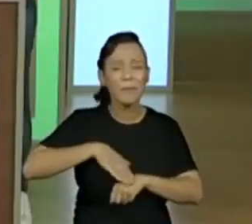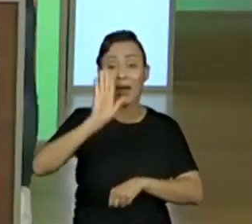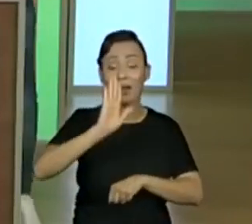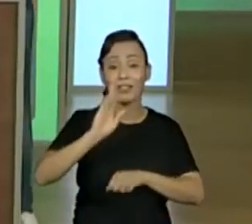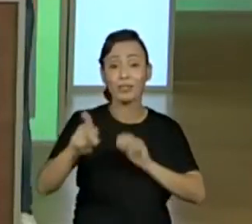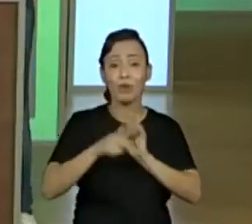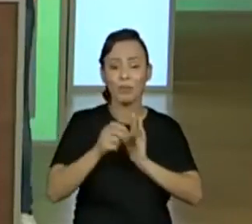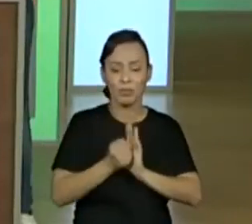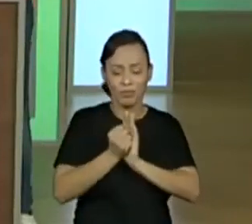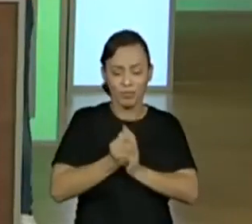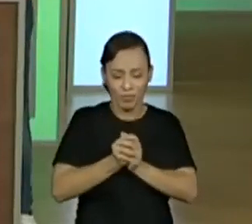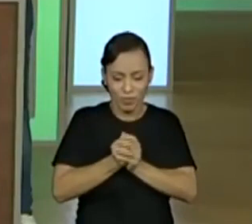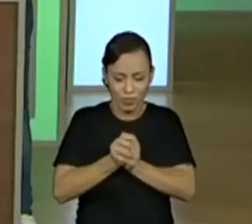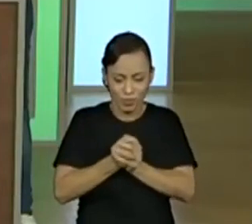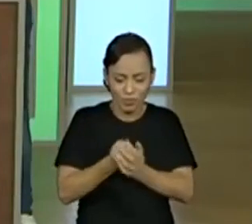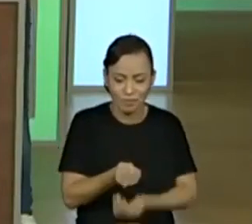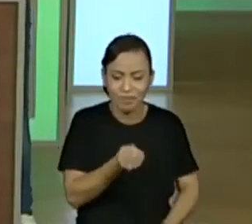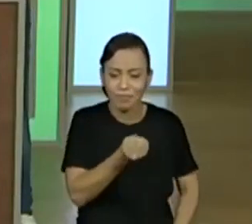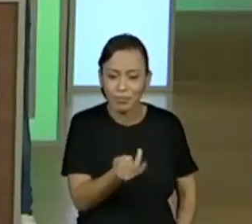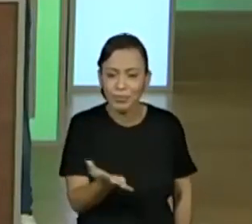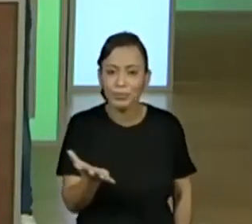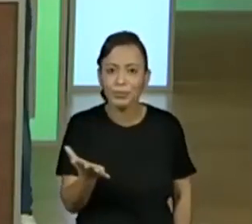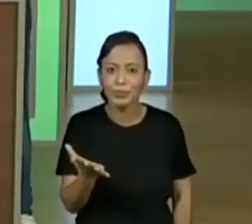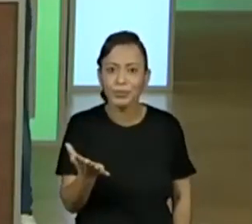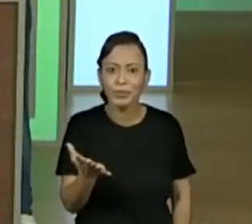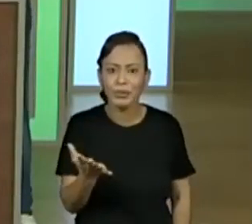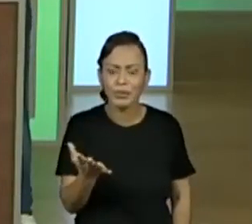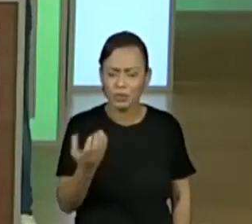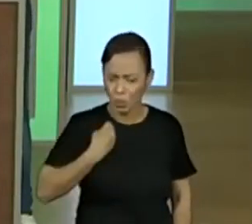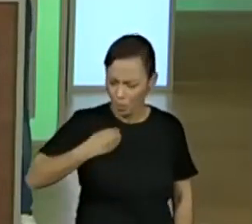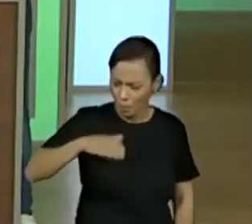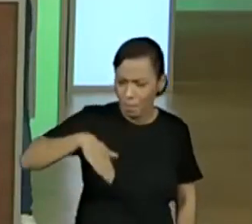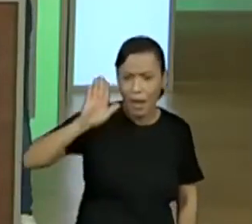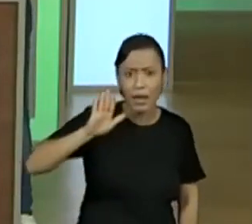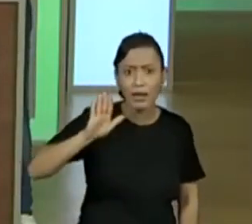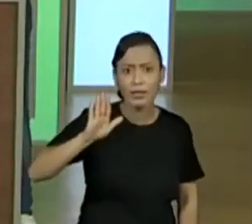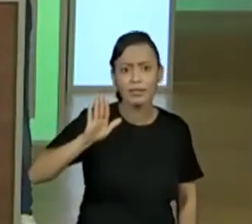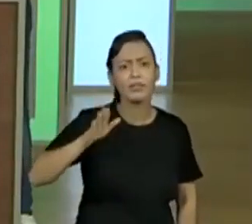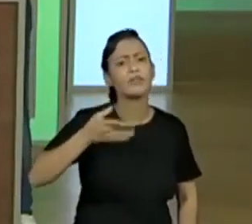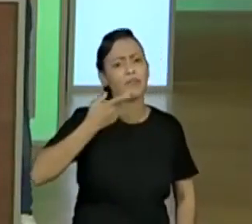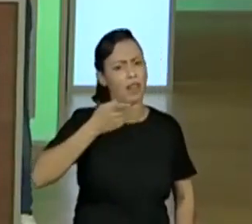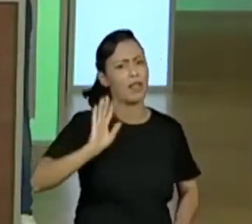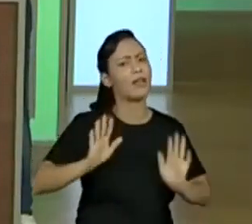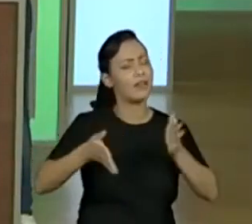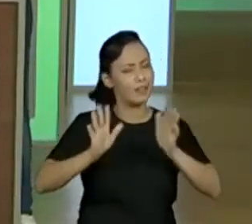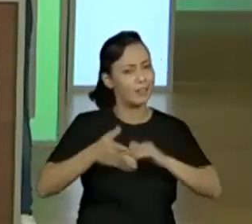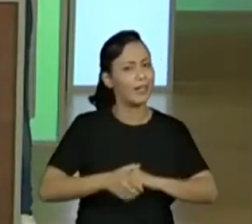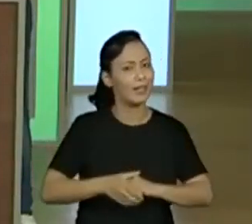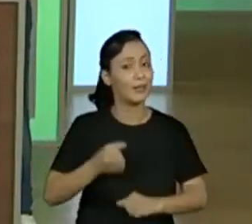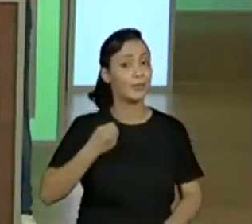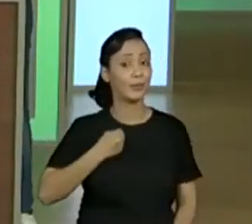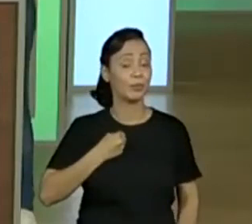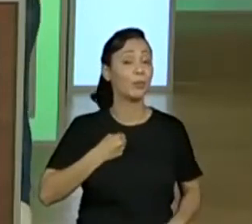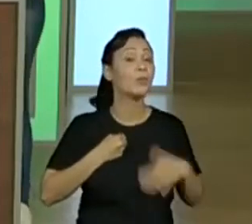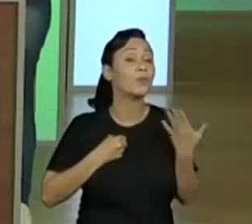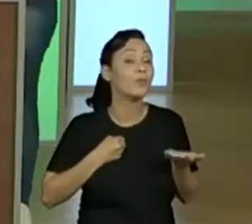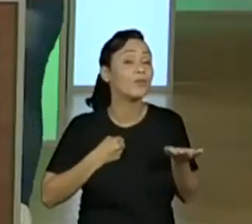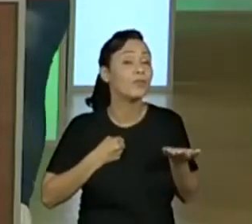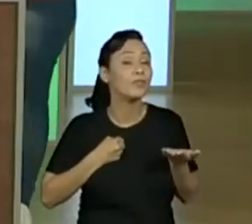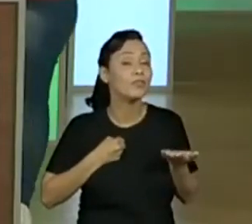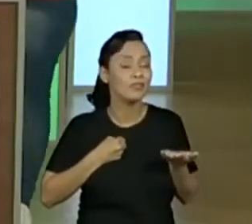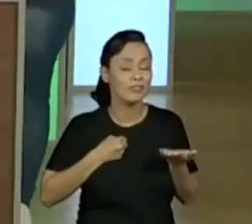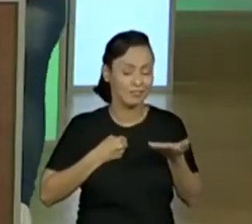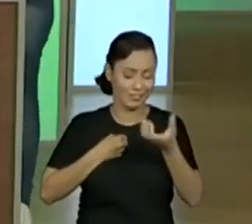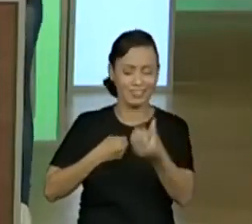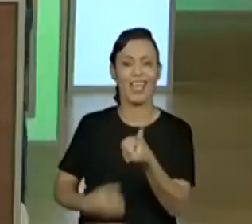Nós já falamos, quem tá atento aí já viu. sim. Sim. Então, seria o número seis. Então, nos dois dados,